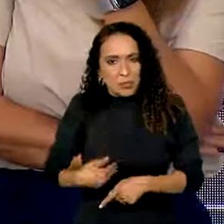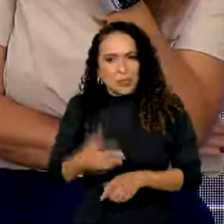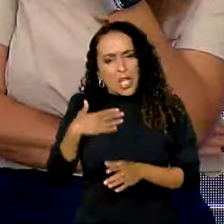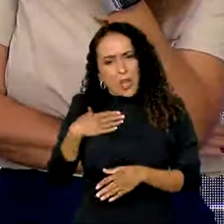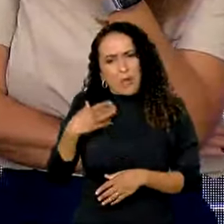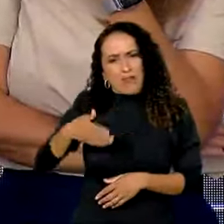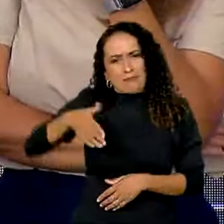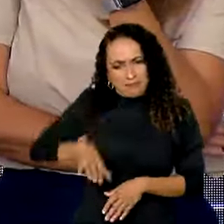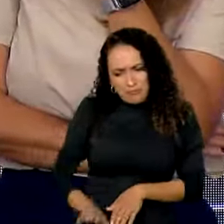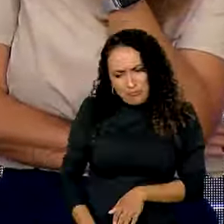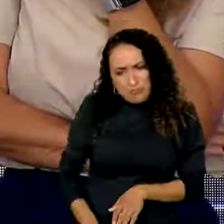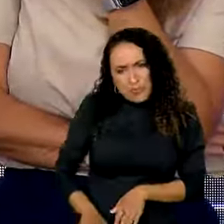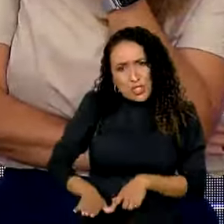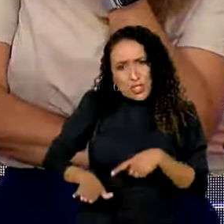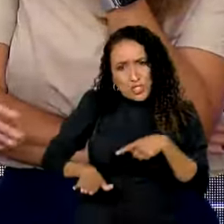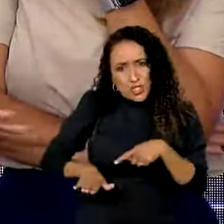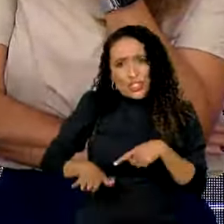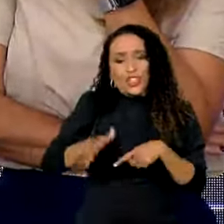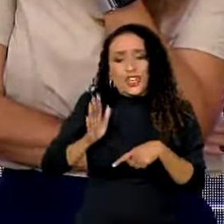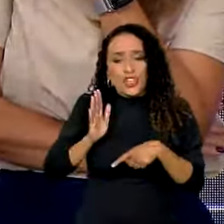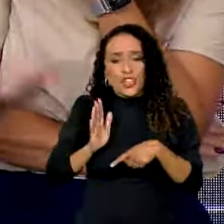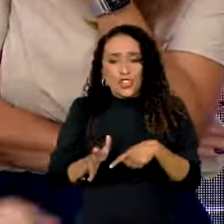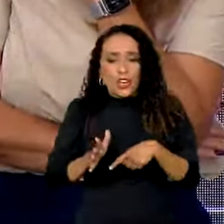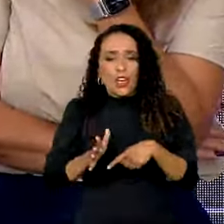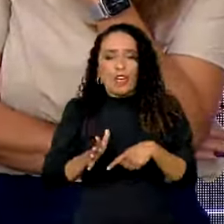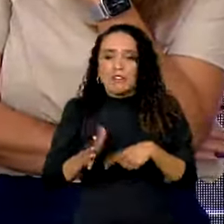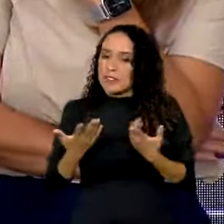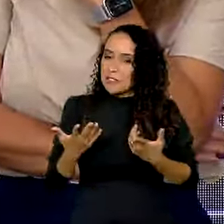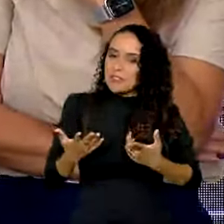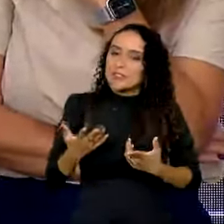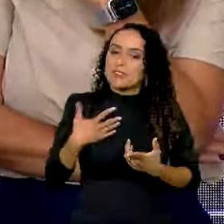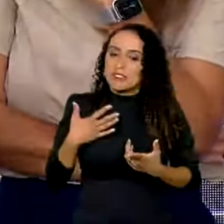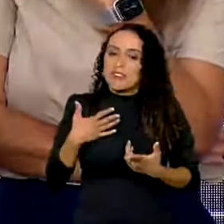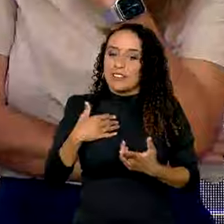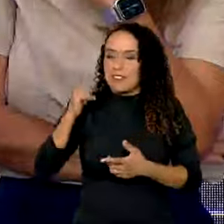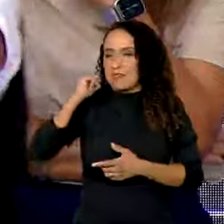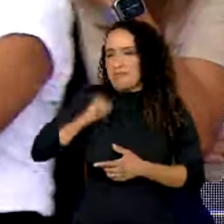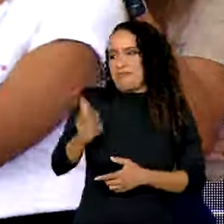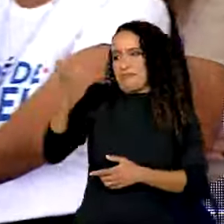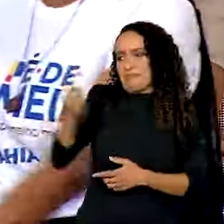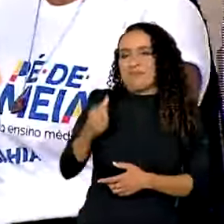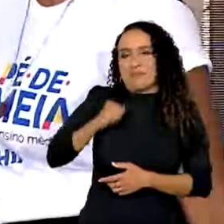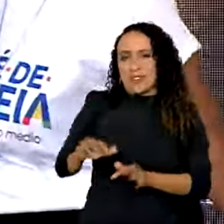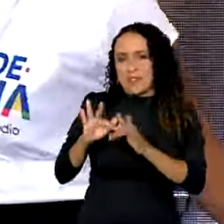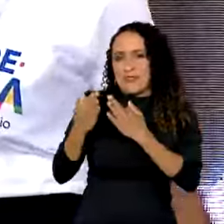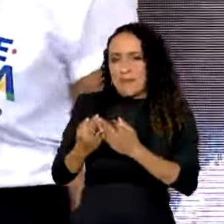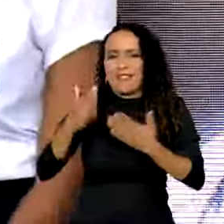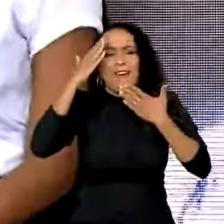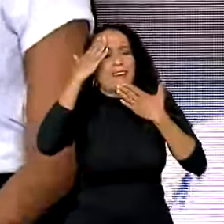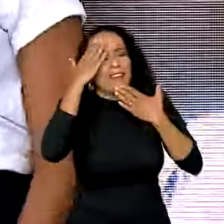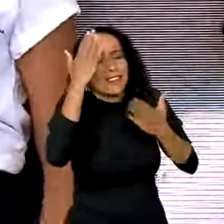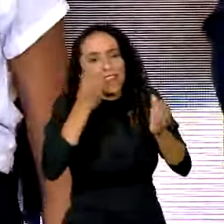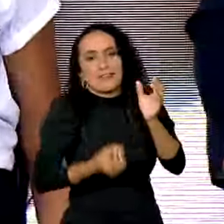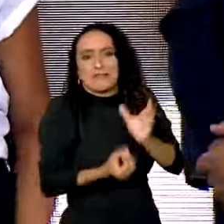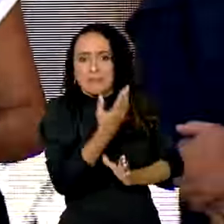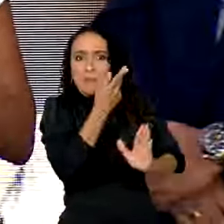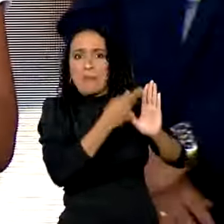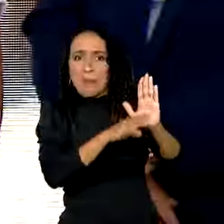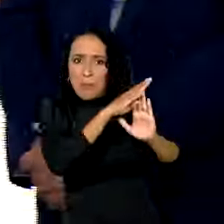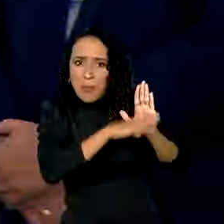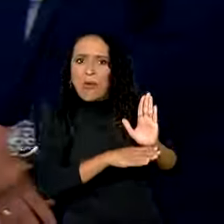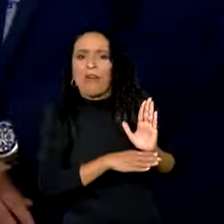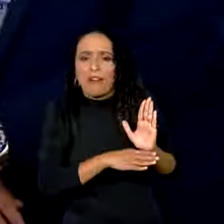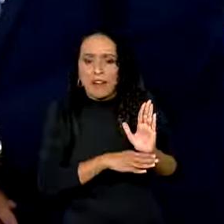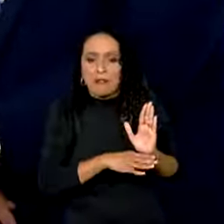pequenininha mesmo, eu já me sustento mesmo à base do Bolsa Família. Agradeço muito pela criação desse programa, porque realmente